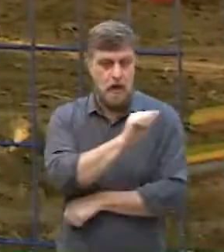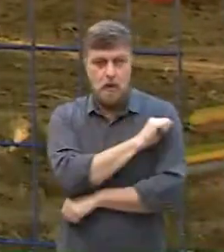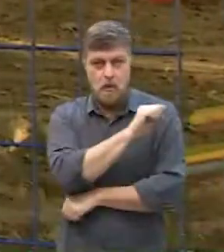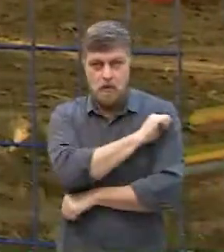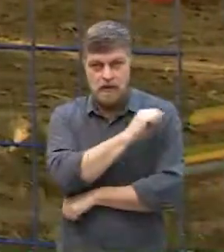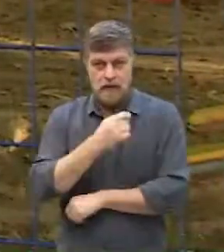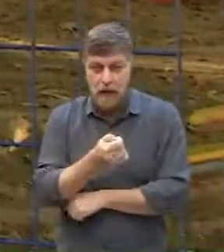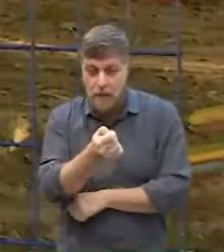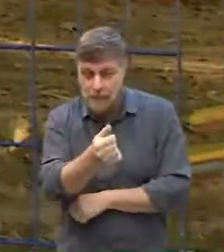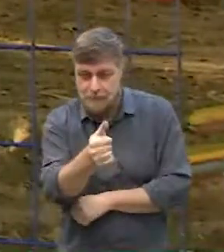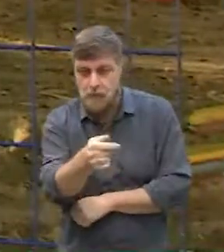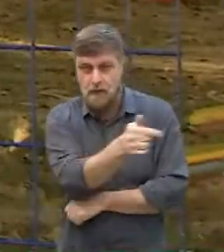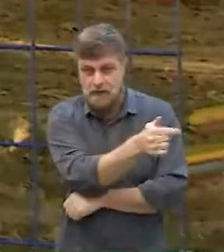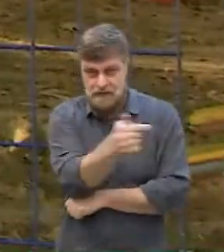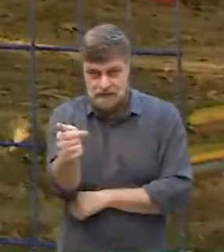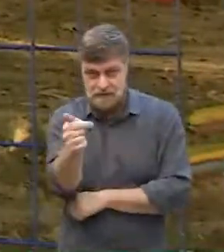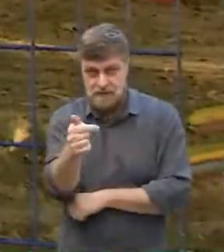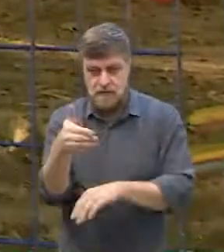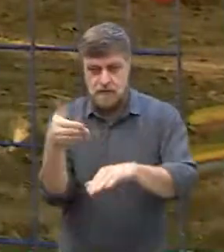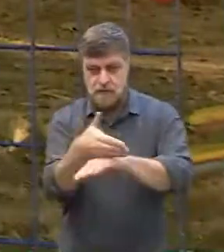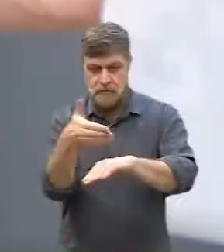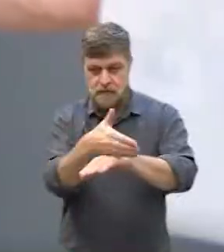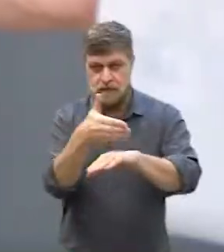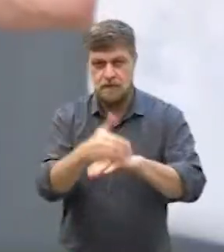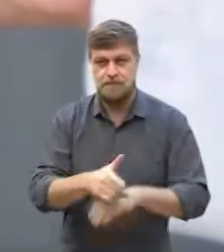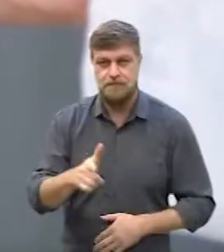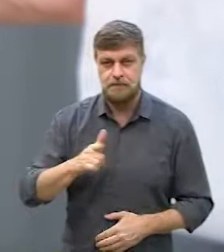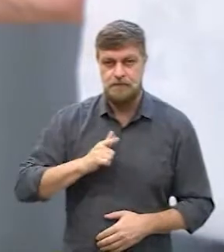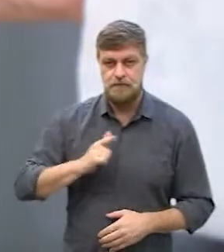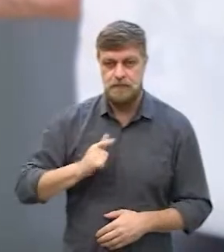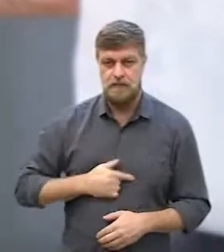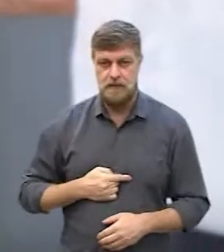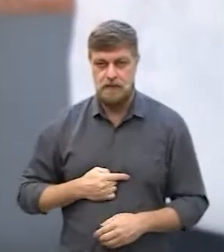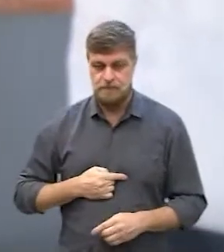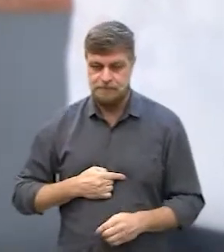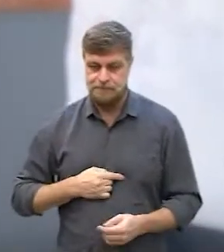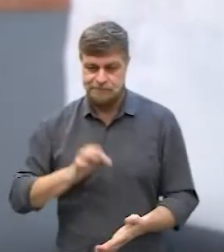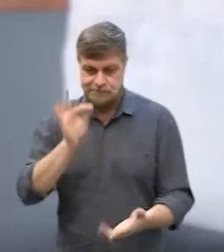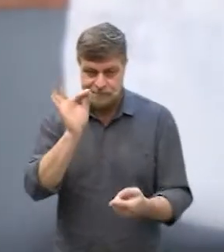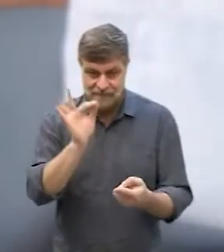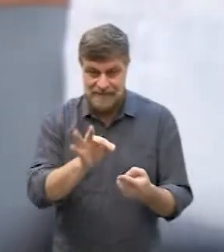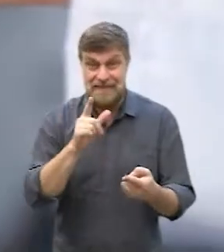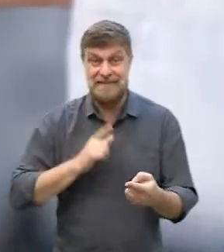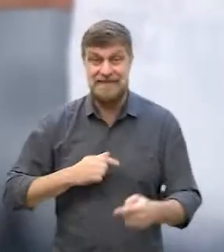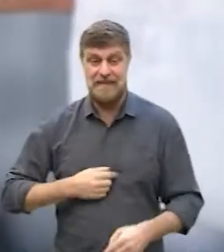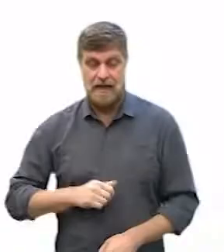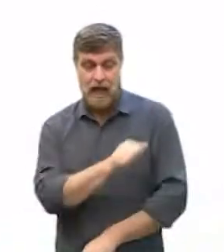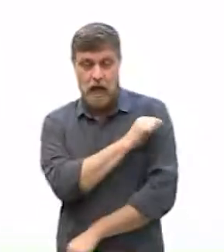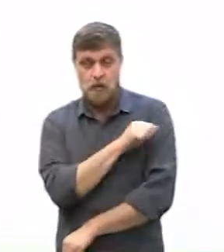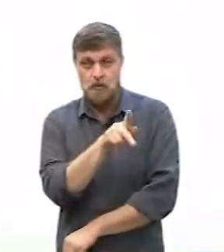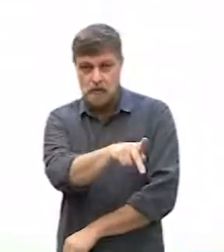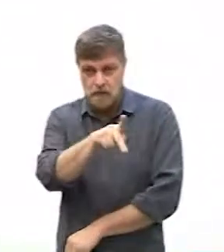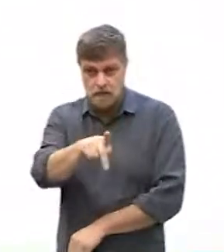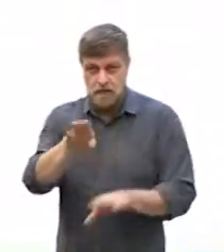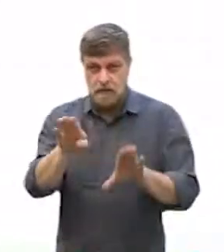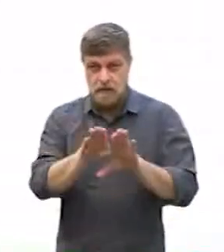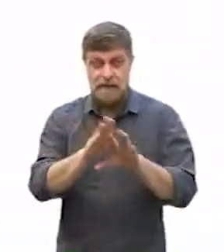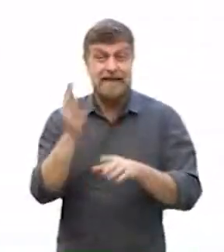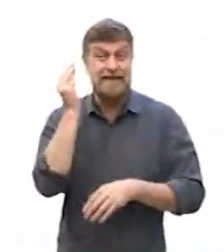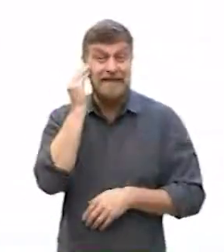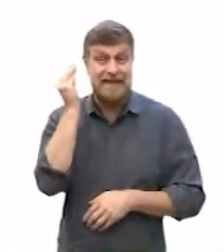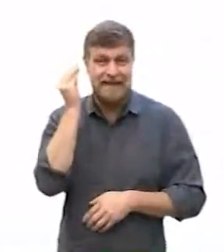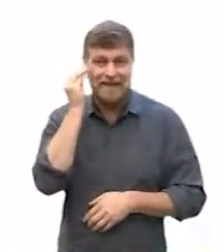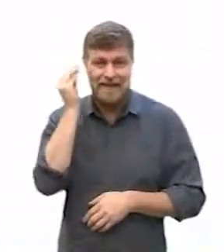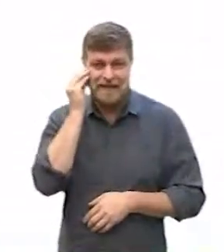alunos por dias da semana são algumas delas. Quanto às testagens dos alunos e professores, a Prefeitura chegou